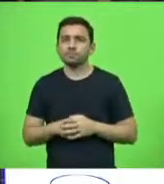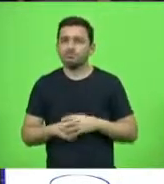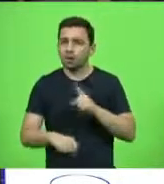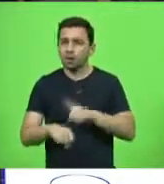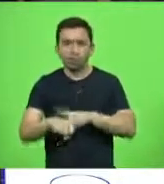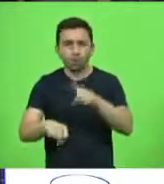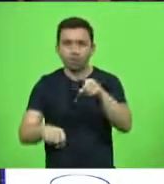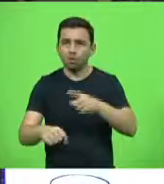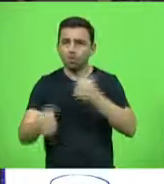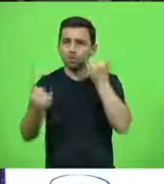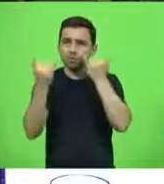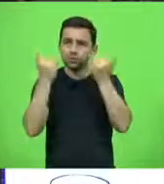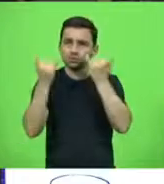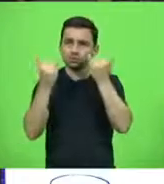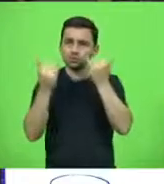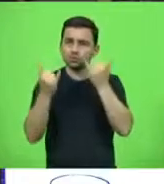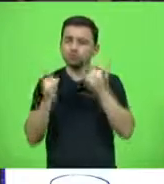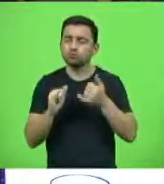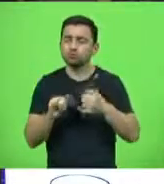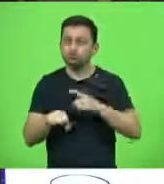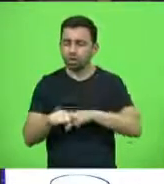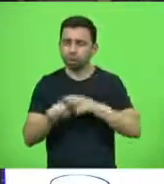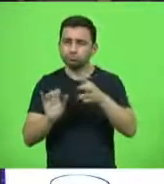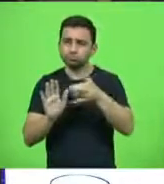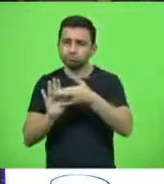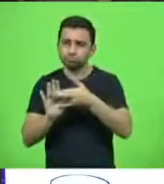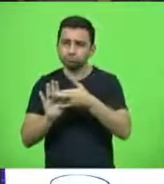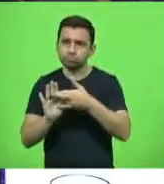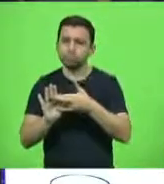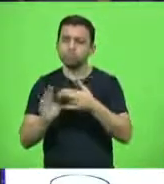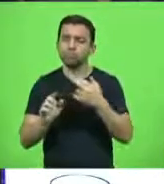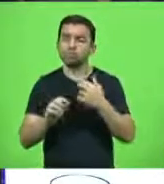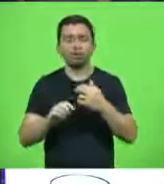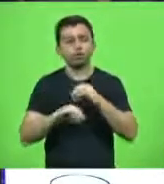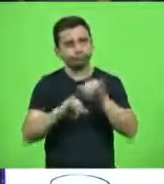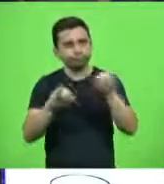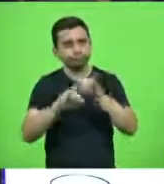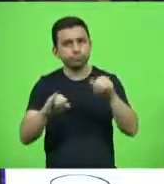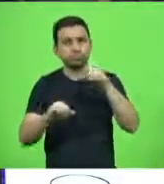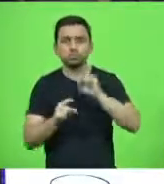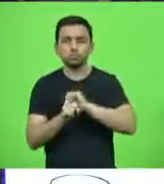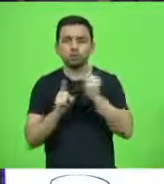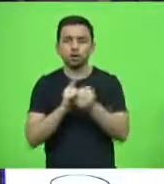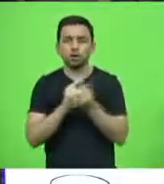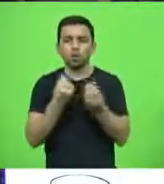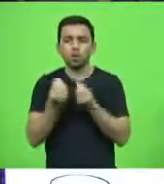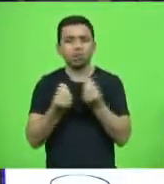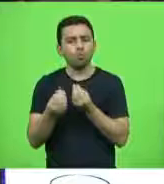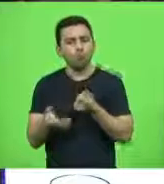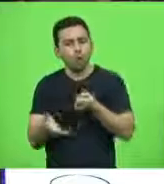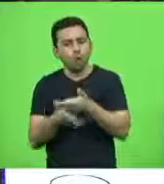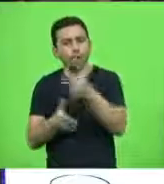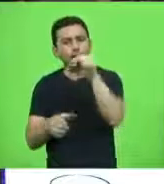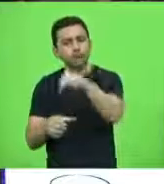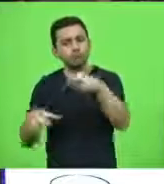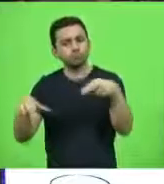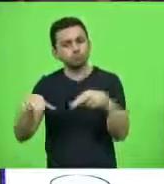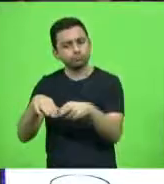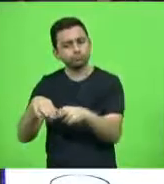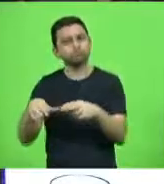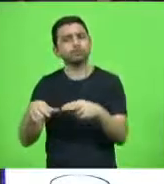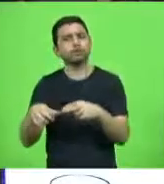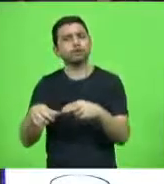essas informações no tempo regimental para que a gente possa passar para a sociedade. Como é que está a compra do equipamento de ressonância